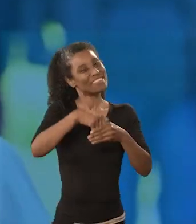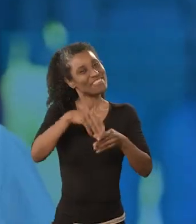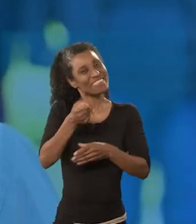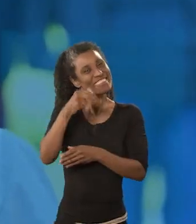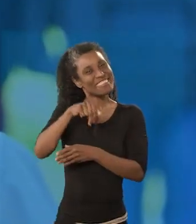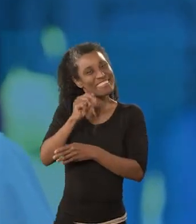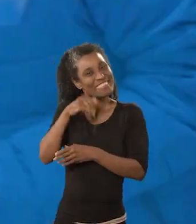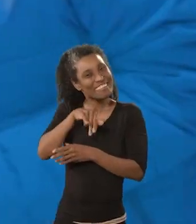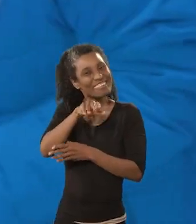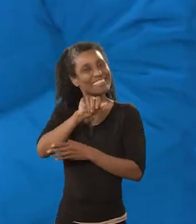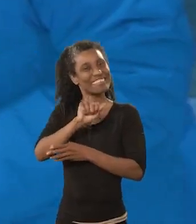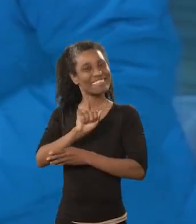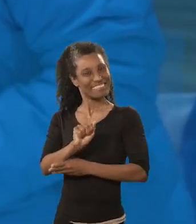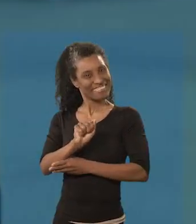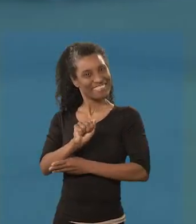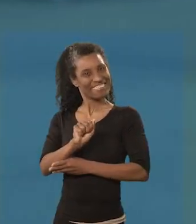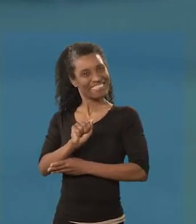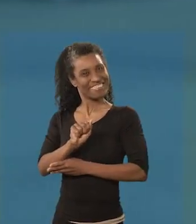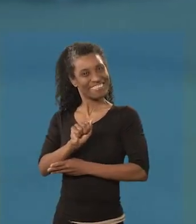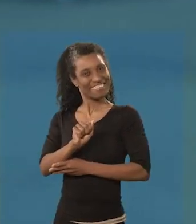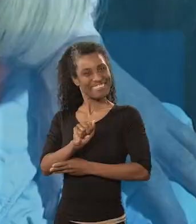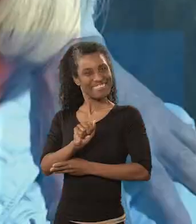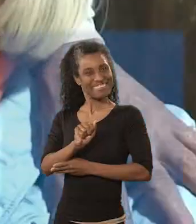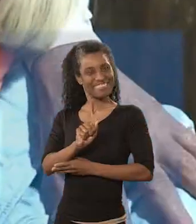Quem ama a Pai de Ana Amélia?